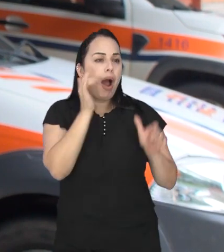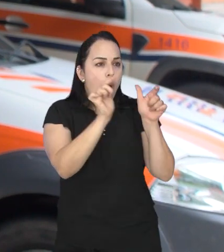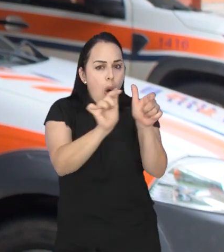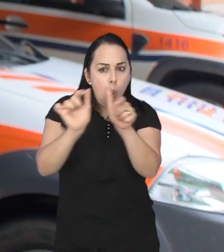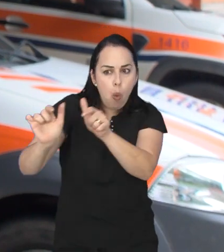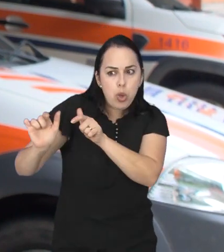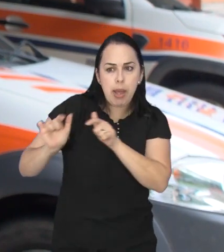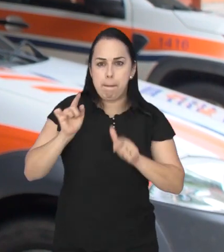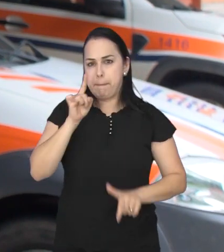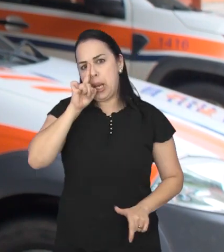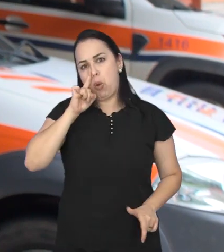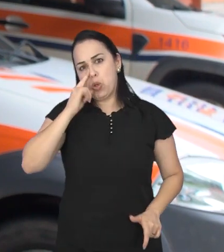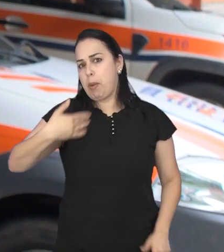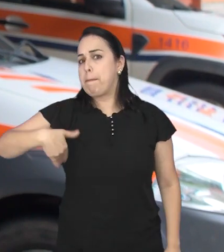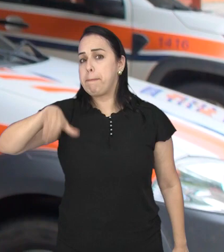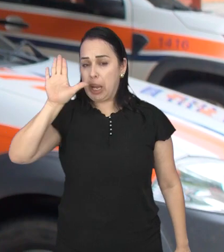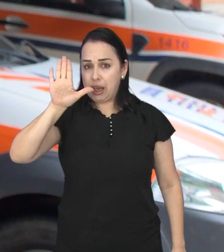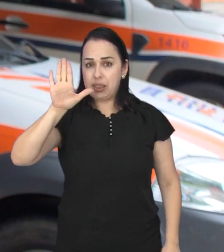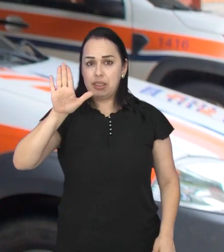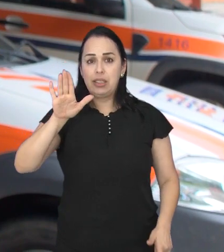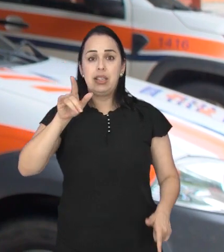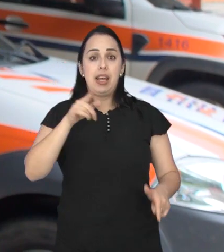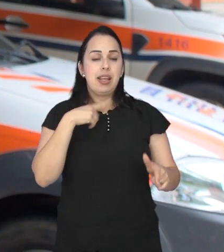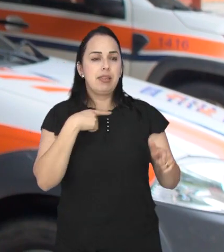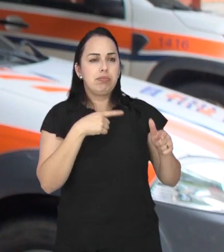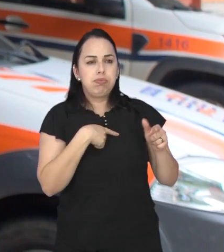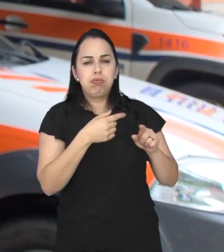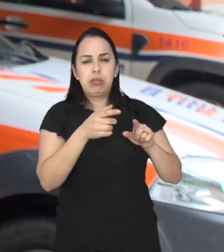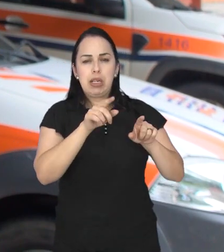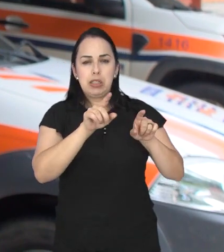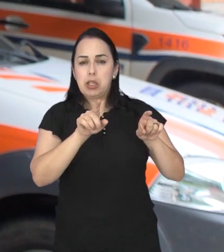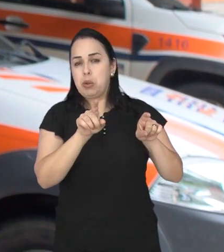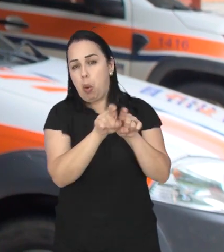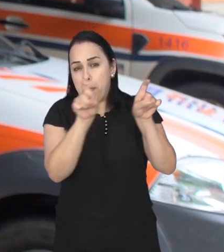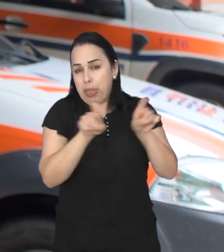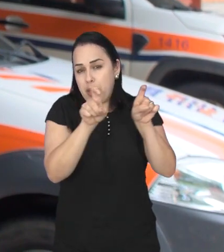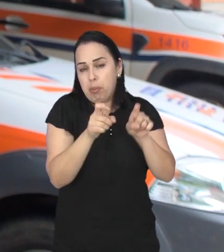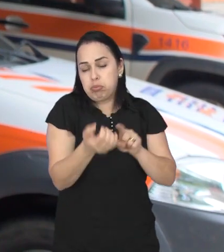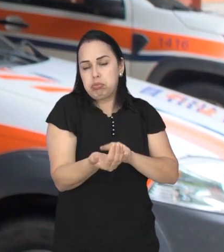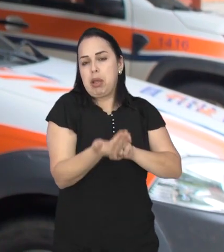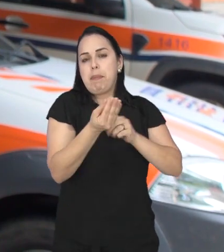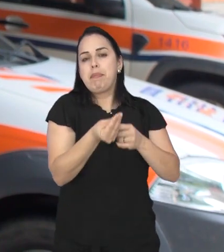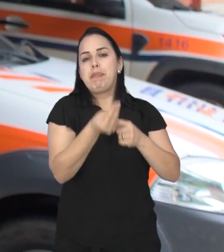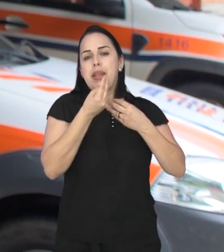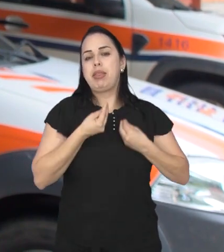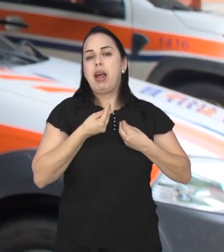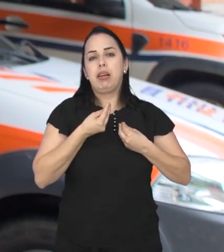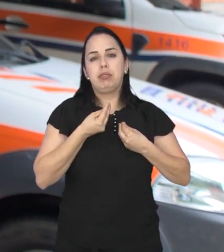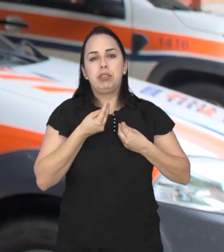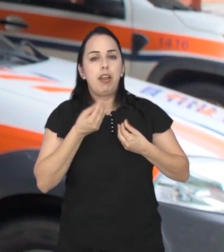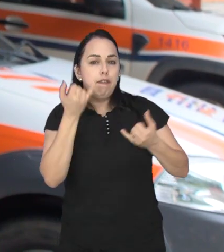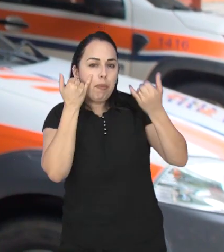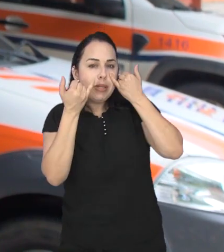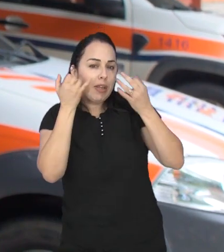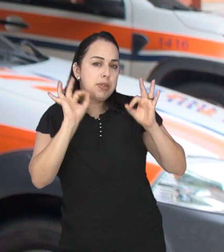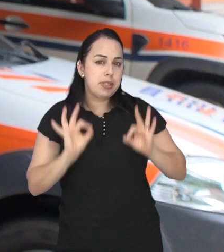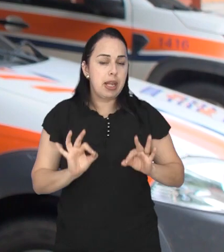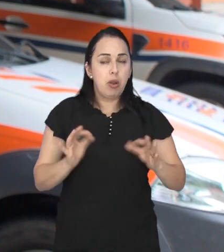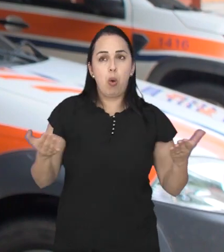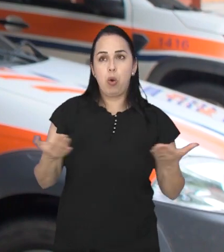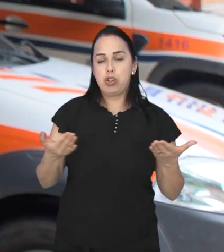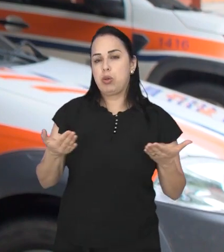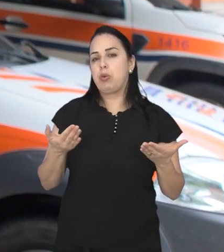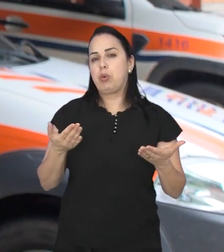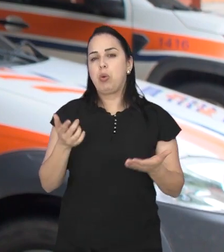críticos, onde esse pluviômetro nos fornece, então, os dados do volume de chuva. Então, cada região, hoje nós